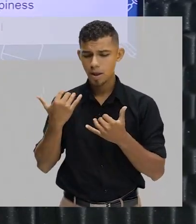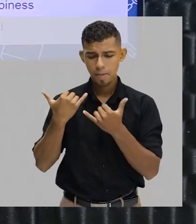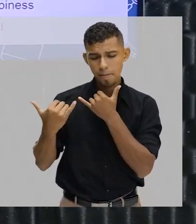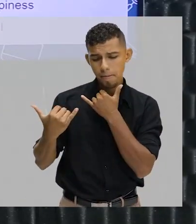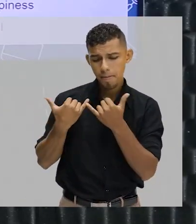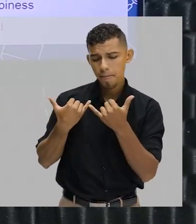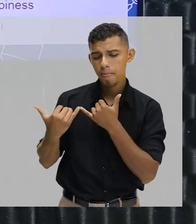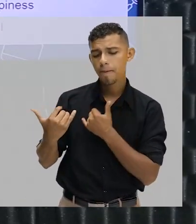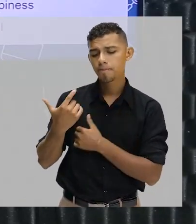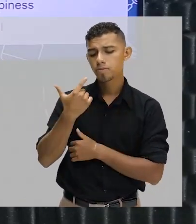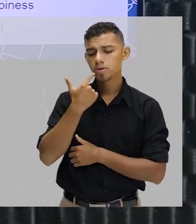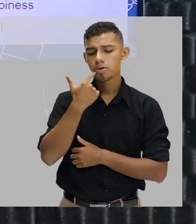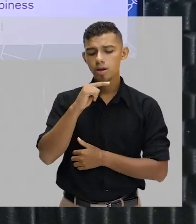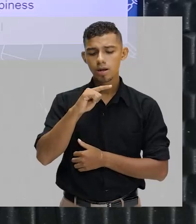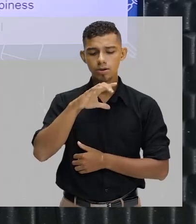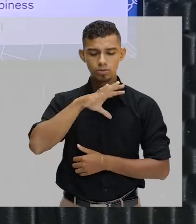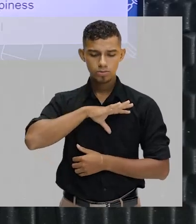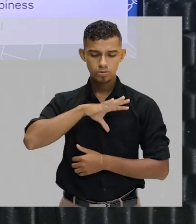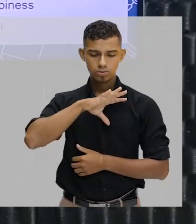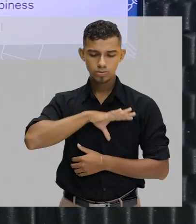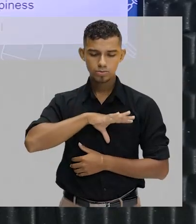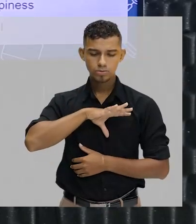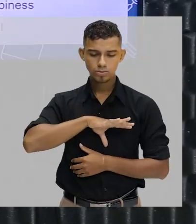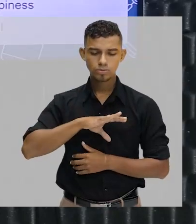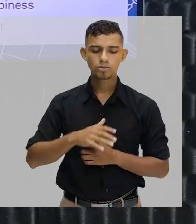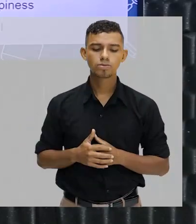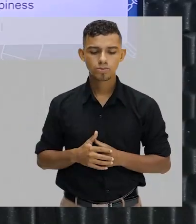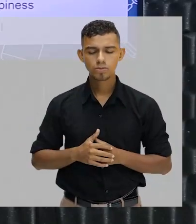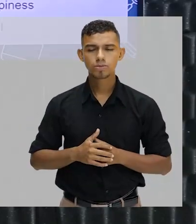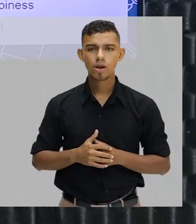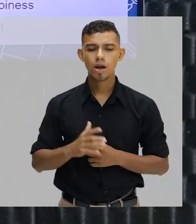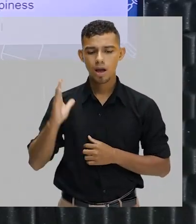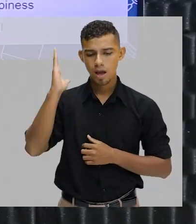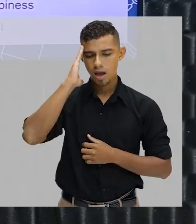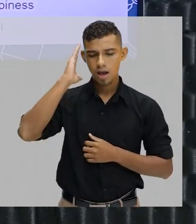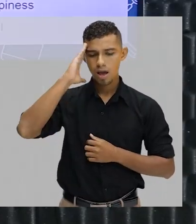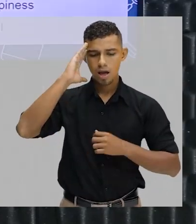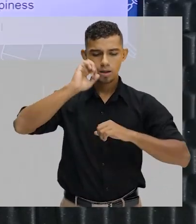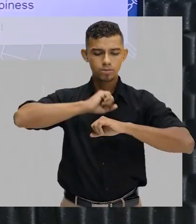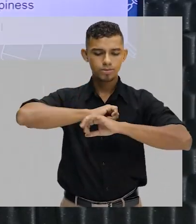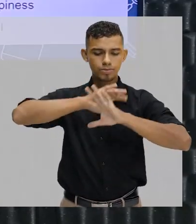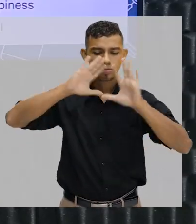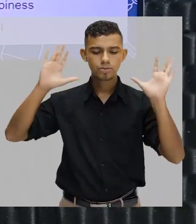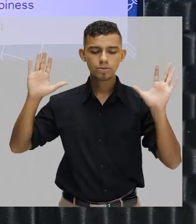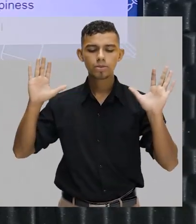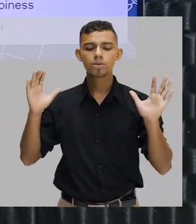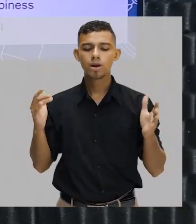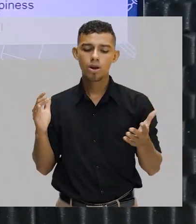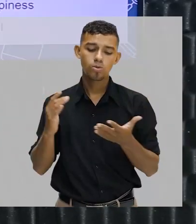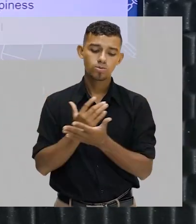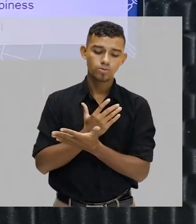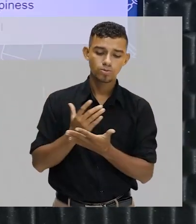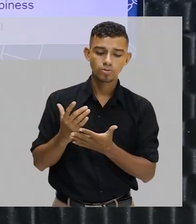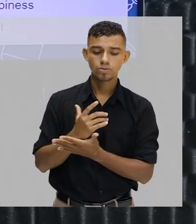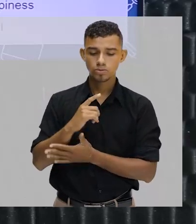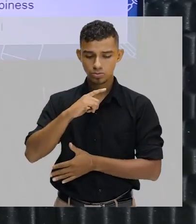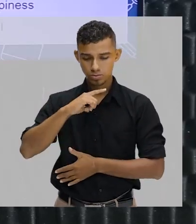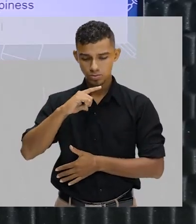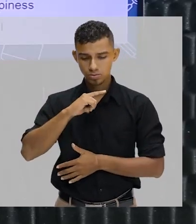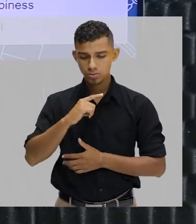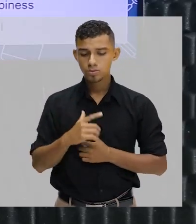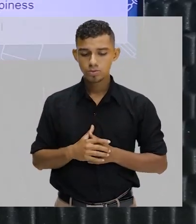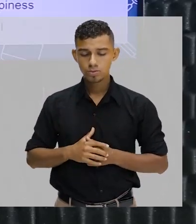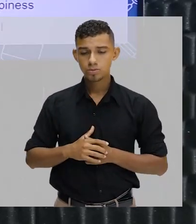parecidos com a língua portuguesa. Você consegue deduzir melhor o sentido deles, porque alguns vêm tanto